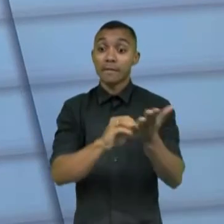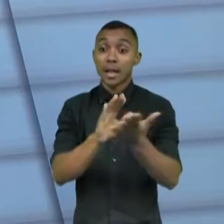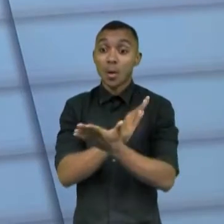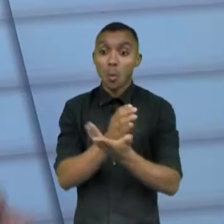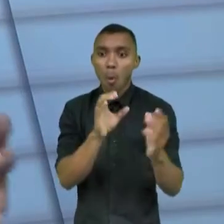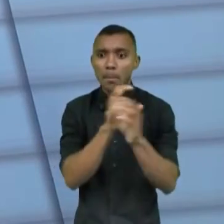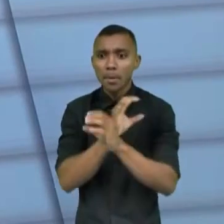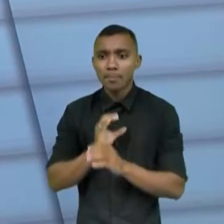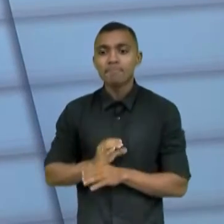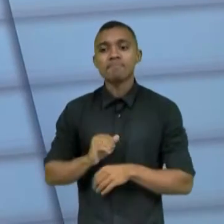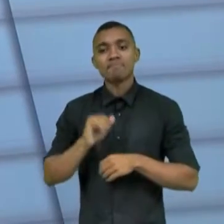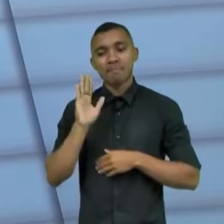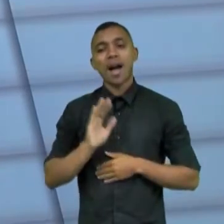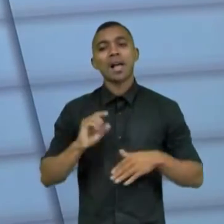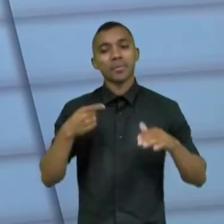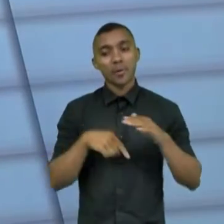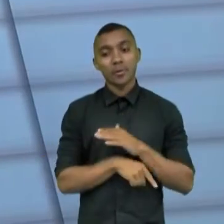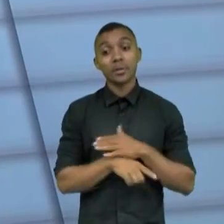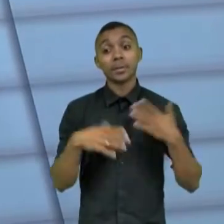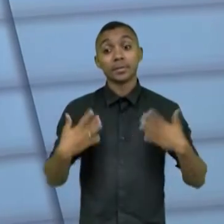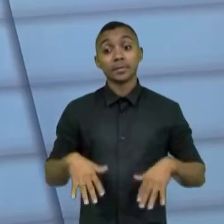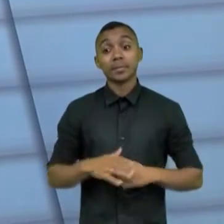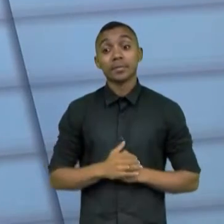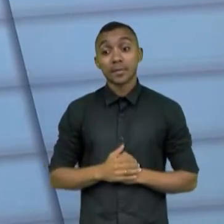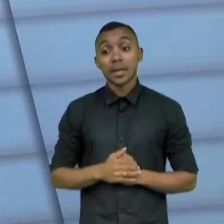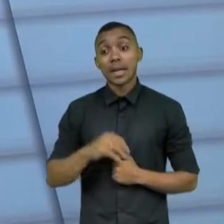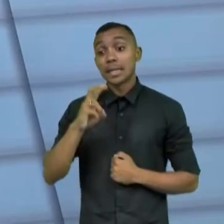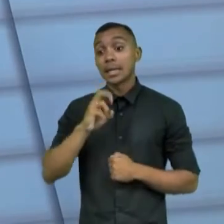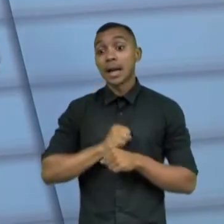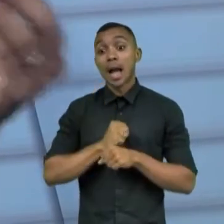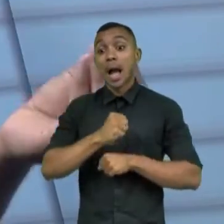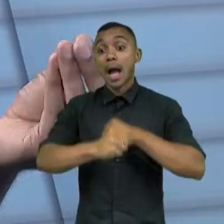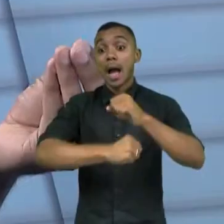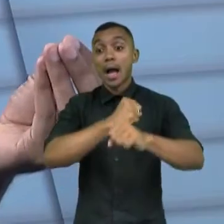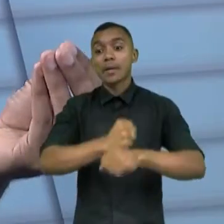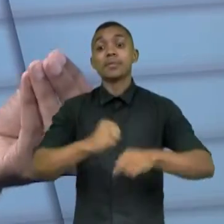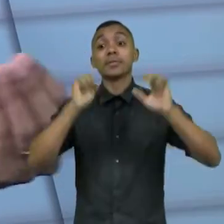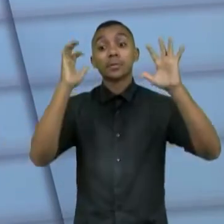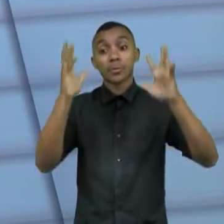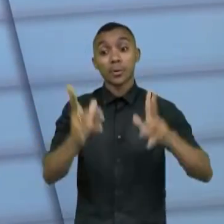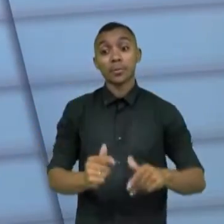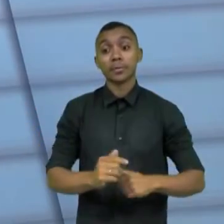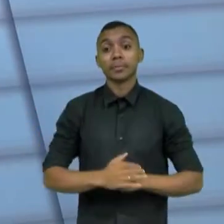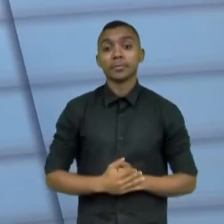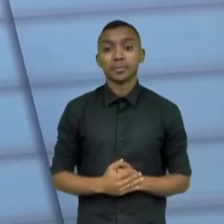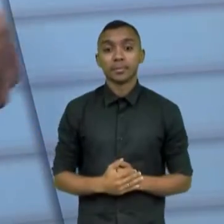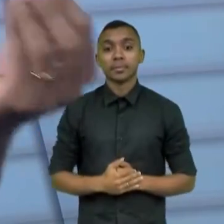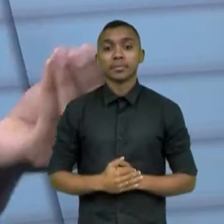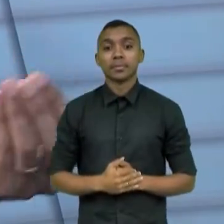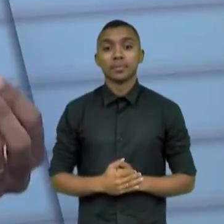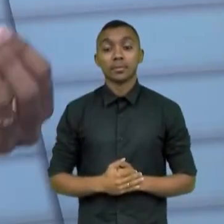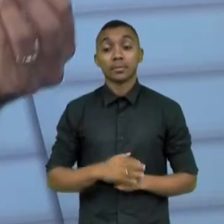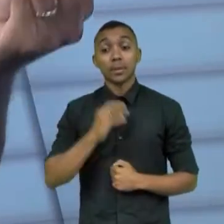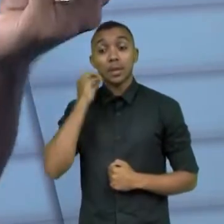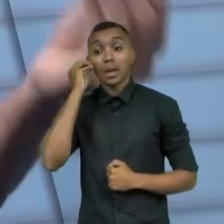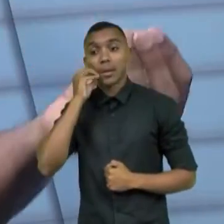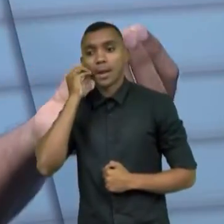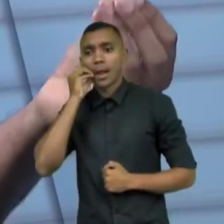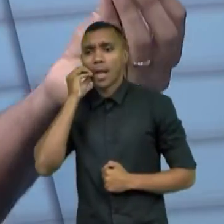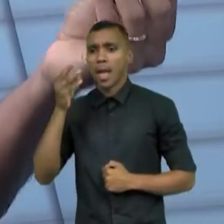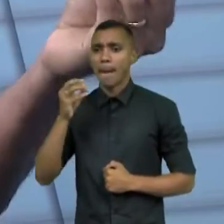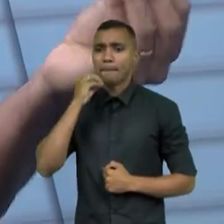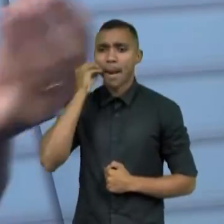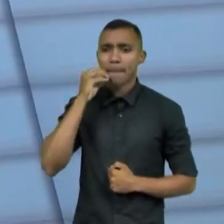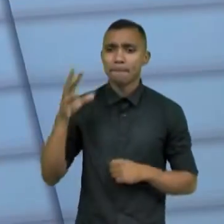concluídos. Porque o impacto dos cinco anos vale para todo mundo. Vale para todo mundo e uma, acaba, a experiência de uma, né, o